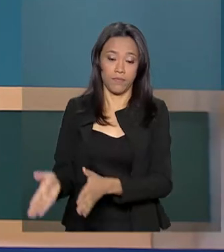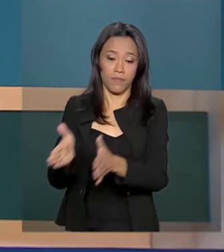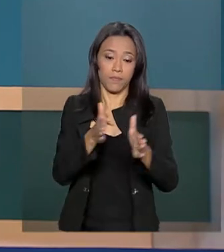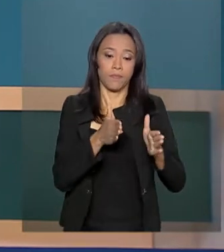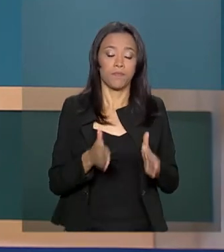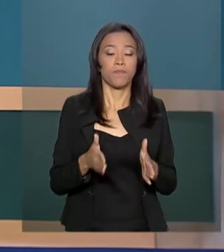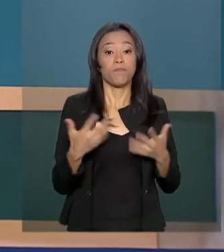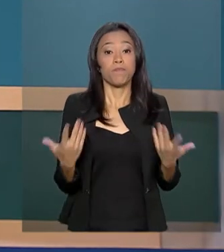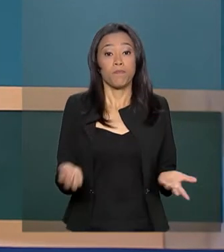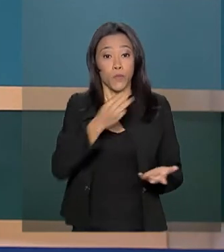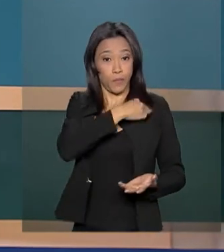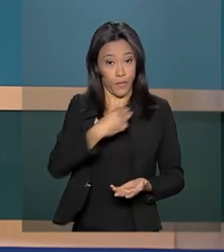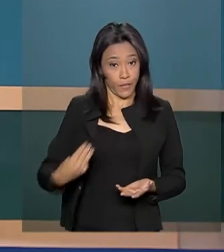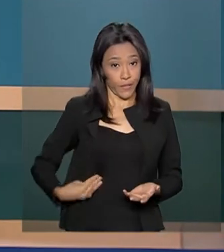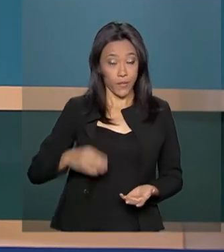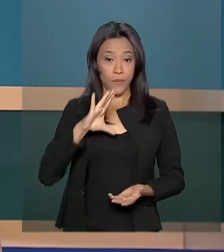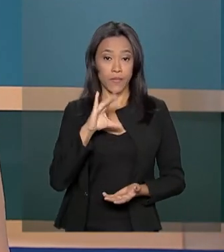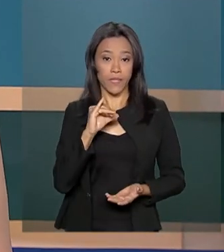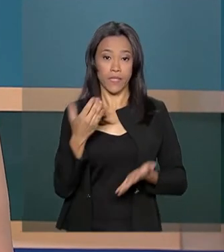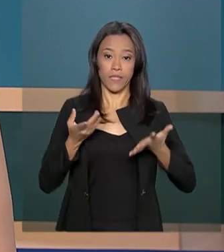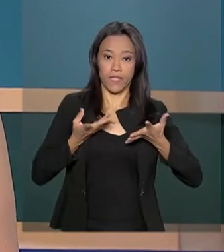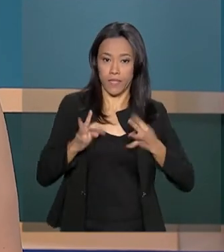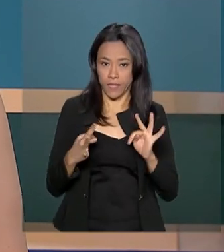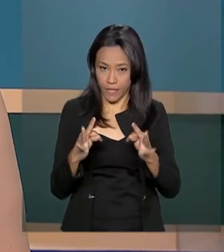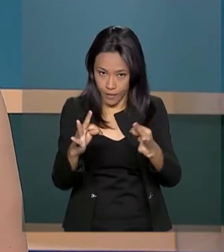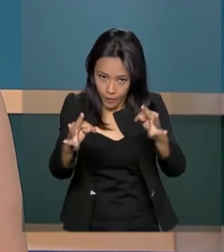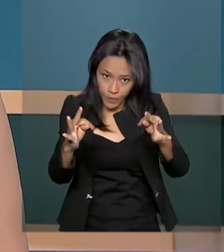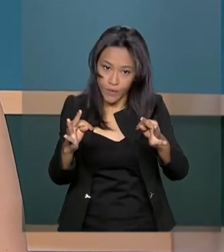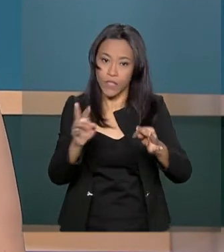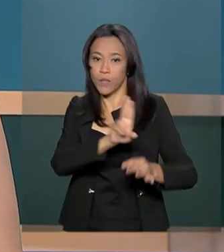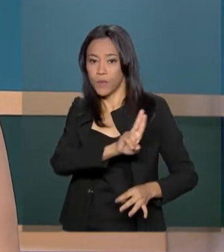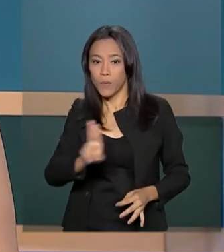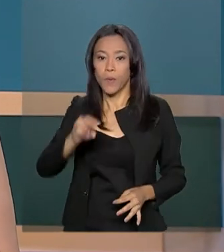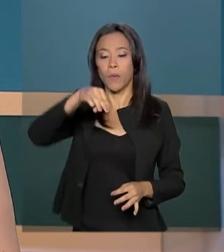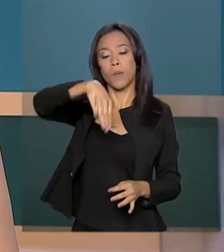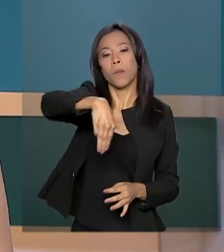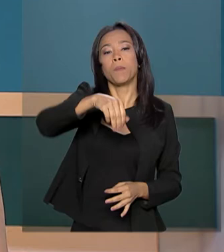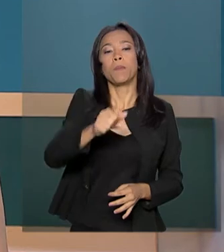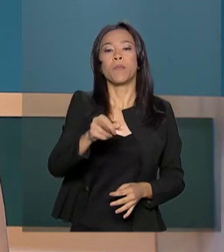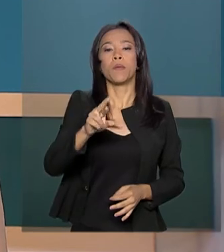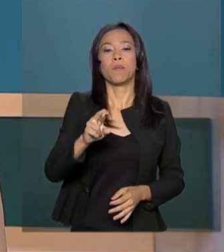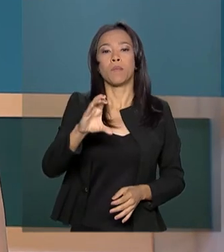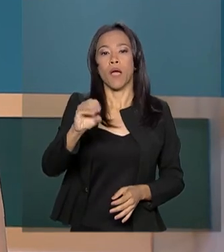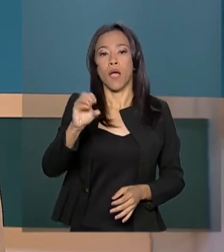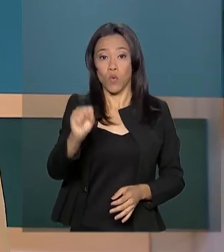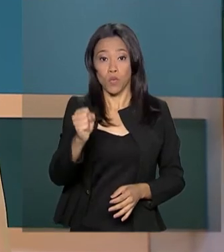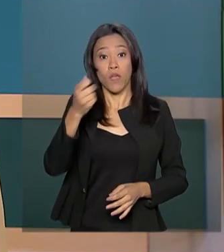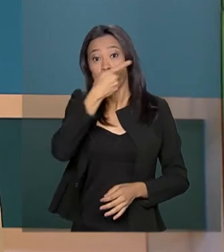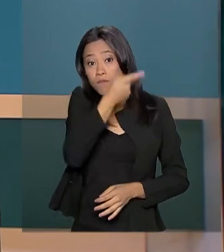O ministro da Ciência, Tecnologia, Inovações e Comunicações, Marcos Pontes, visitou em Paris uma exposição internacional